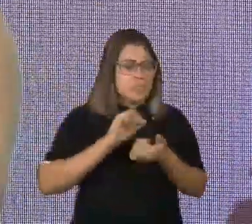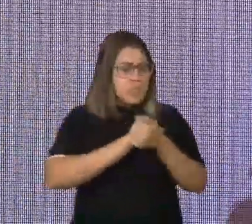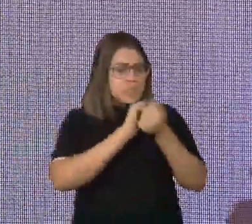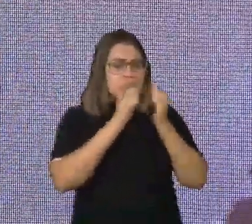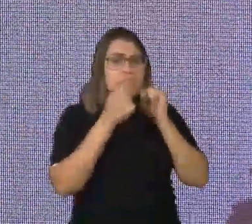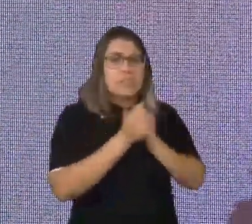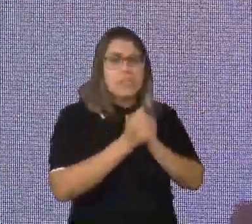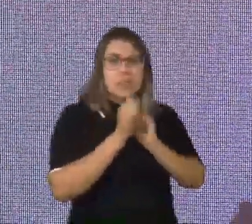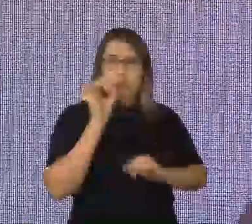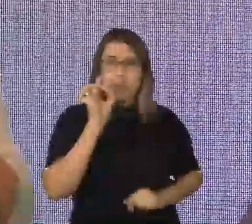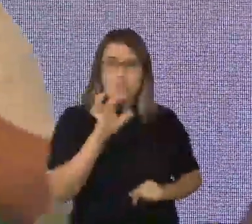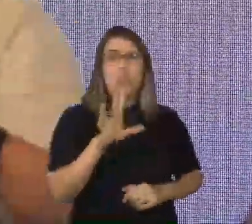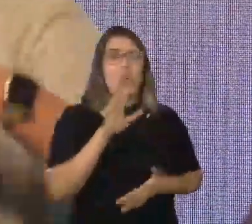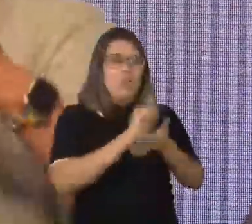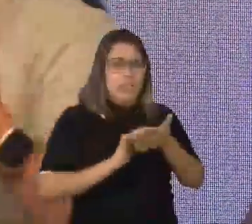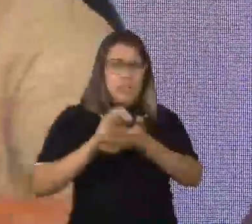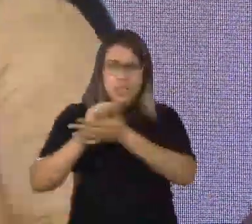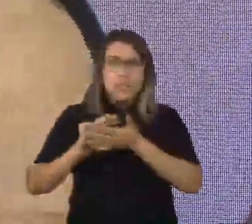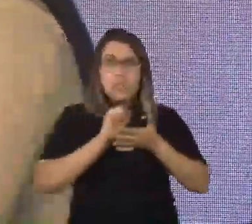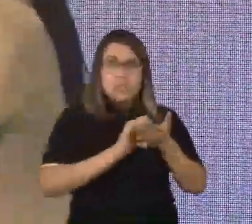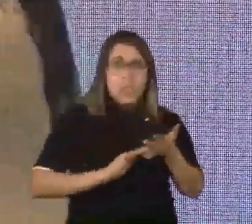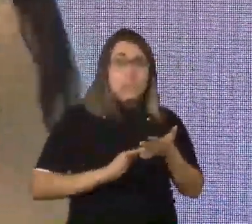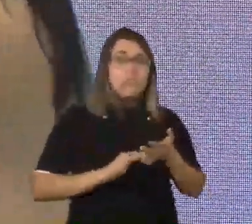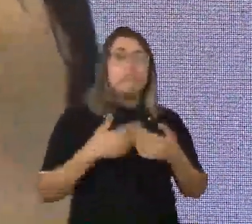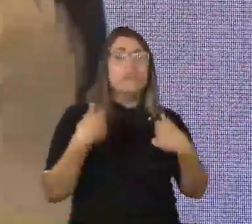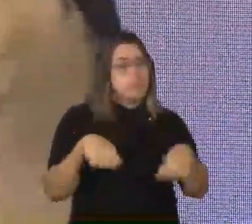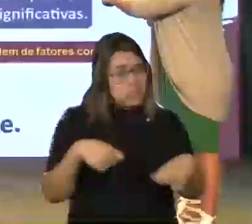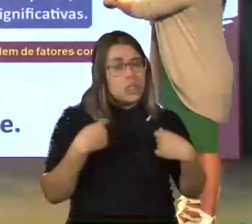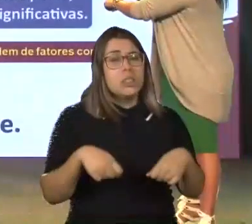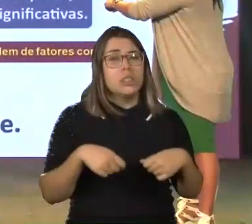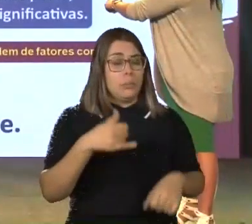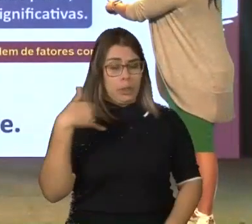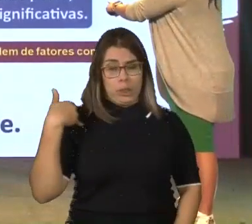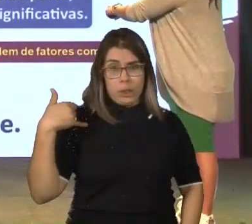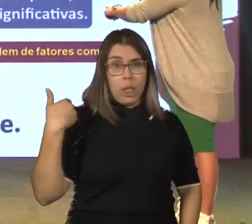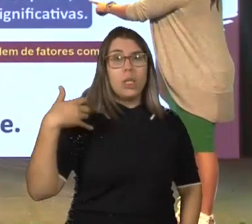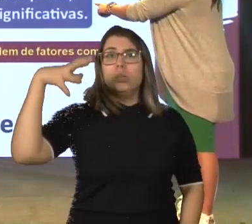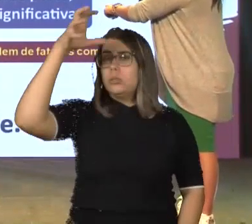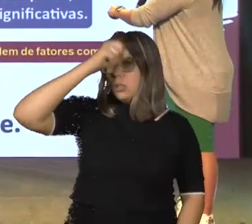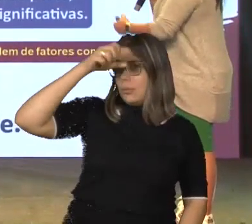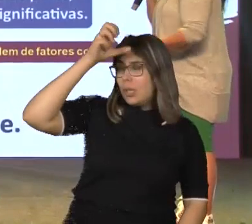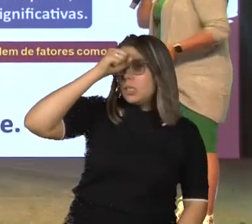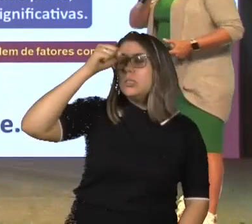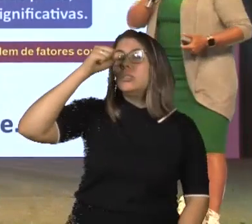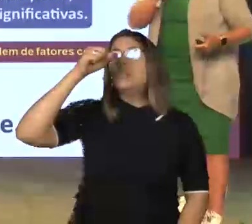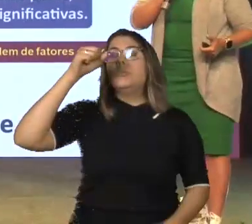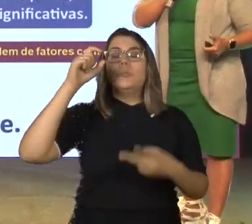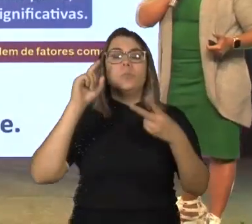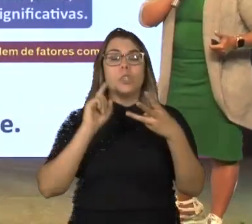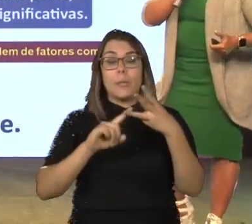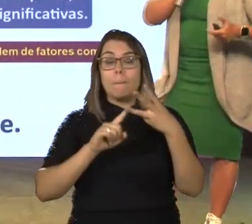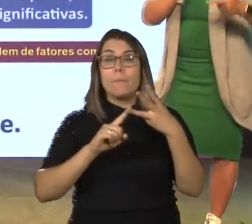conteudistas, elas precisam existir de acordo com a idade, com o nível de aprendizagem, com o assunto abordado em